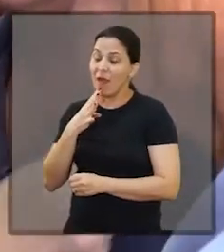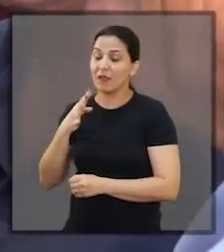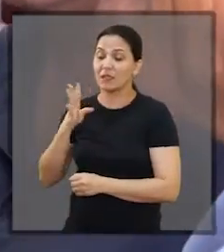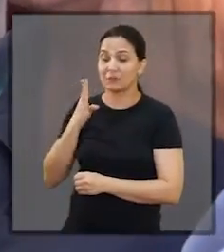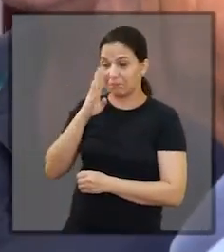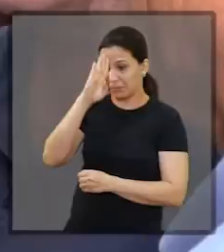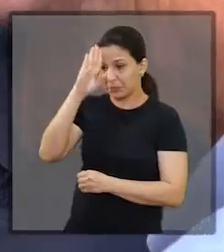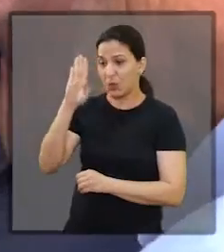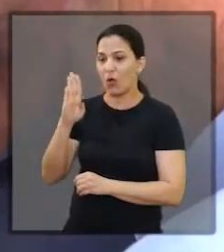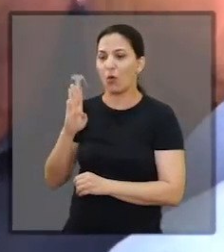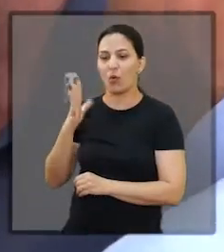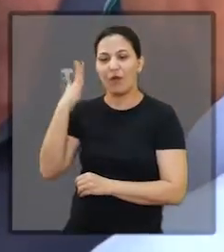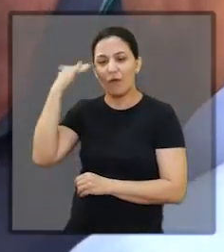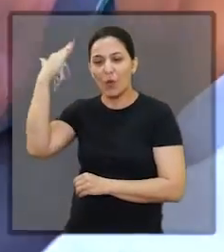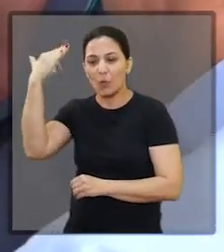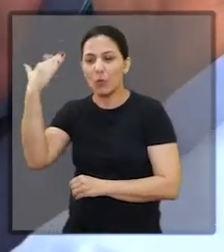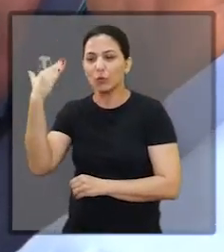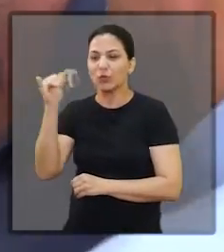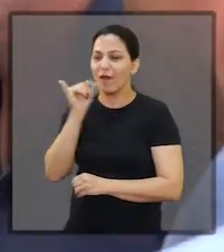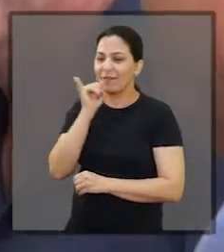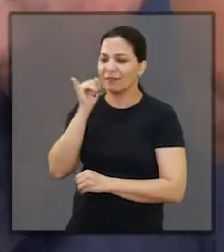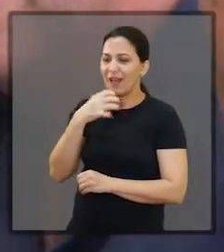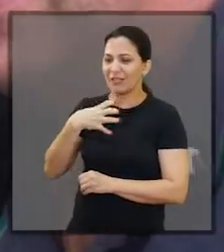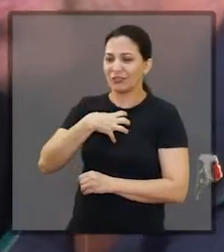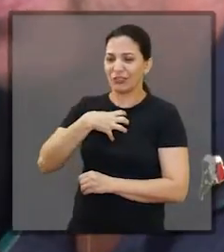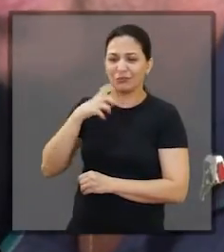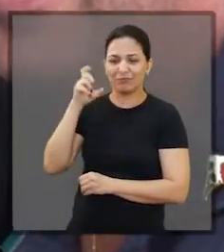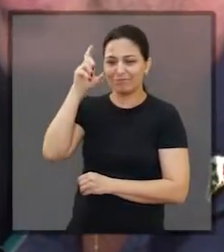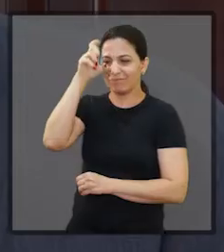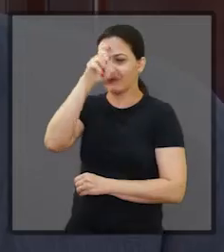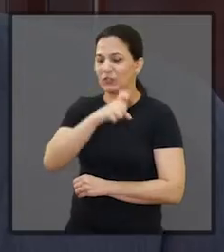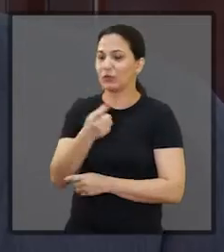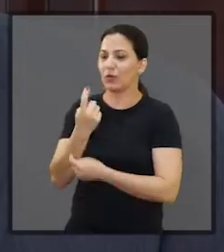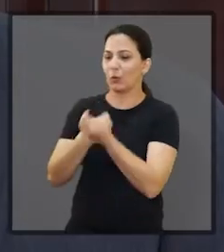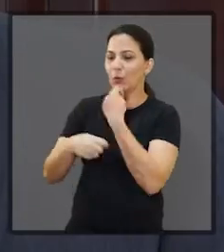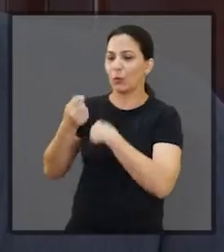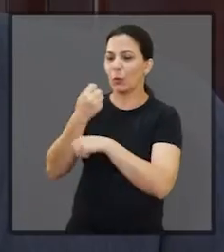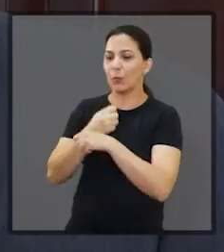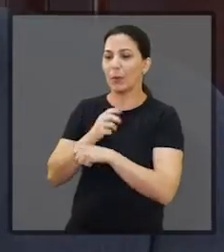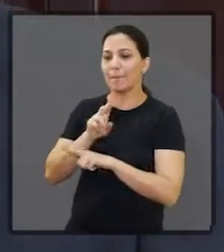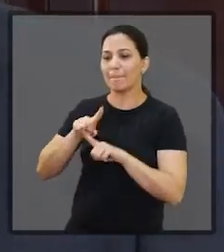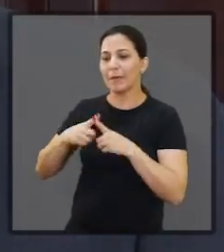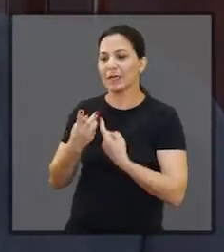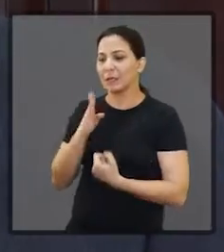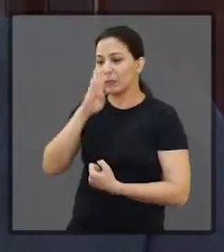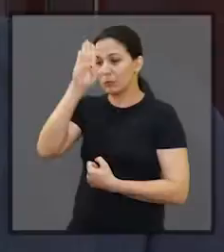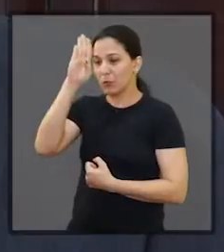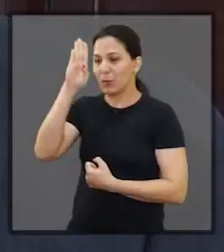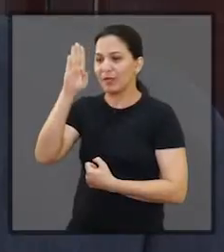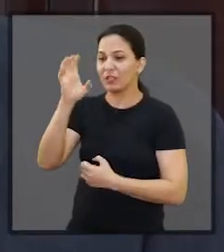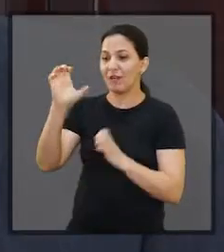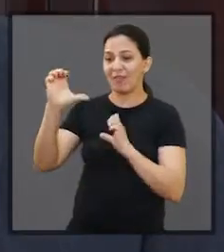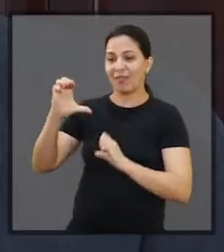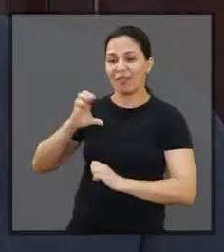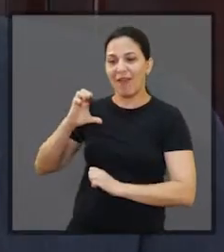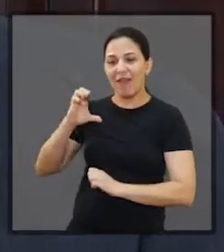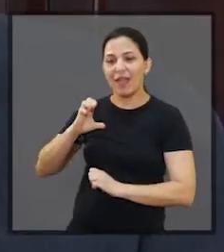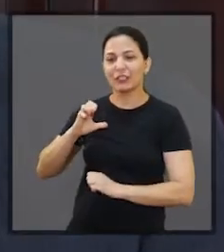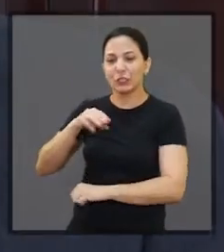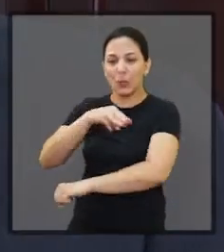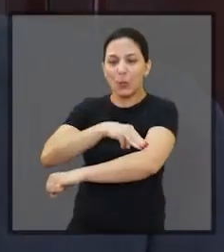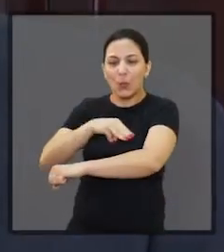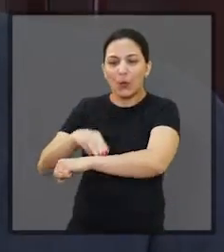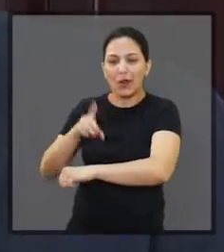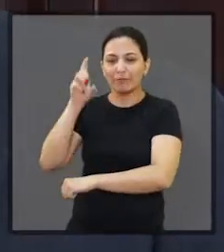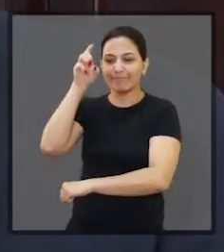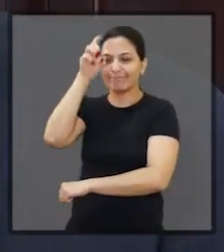conhece muito bem, que colocou a Itália numa situação bastante complicada do ponto de vista econômico, mas, principalmente, do ponto de vista da ética